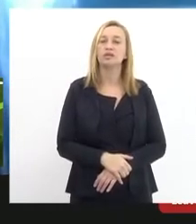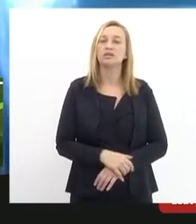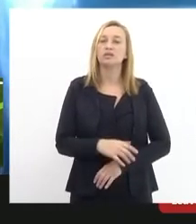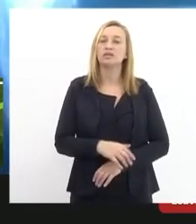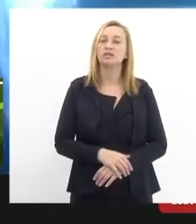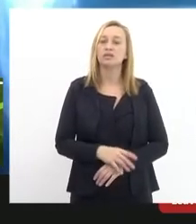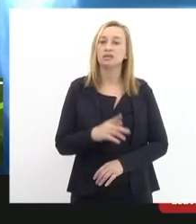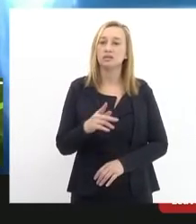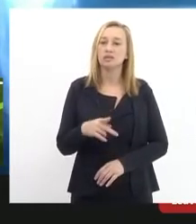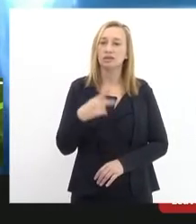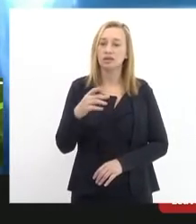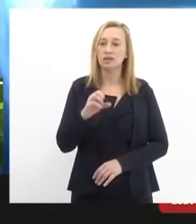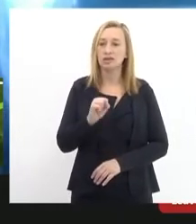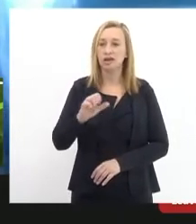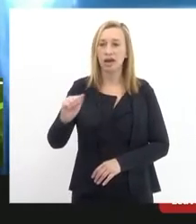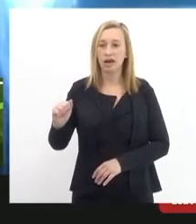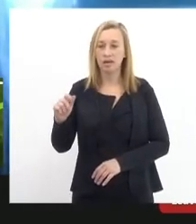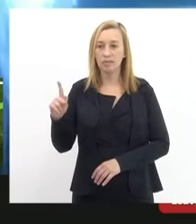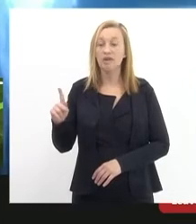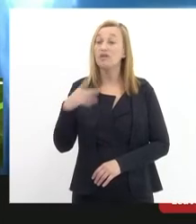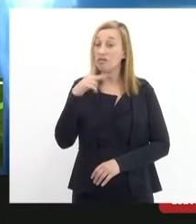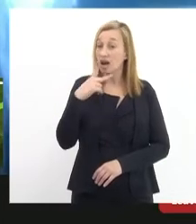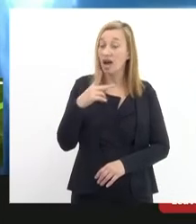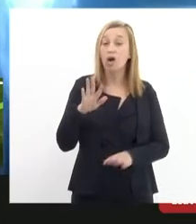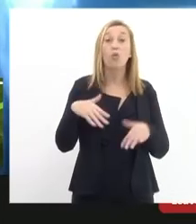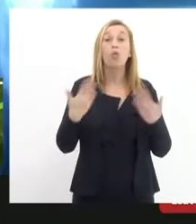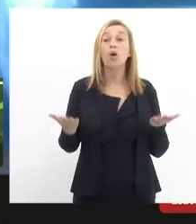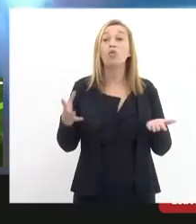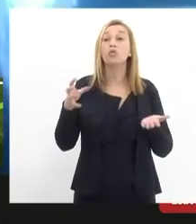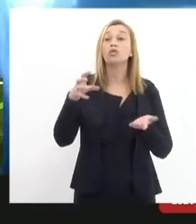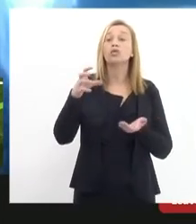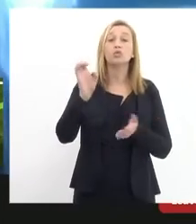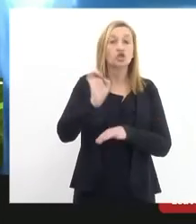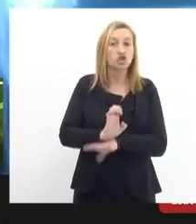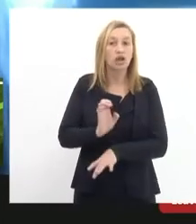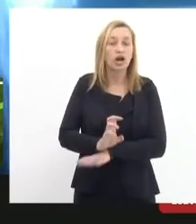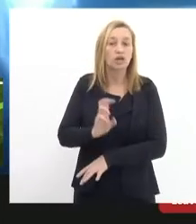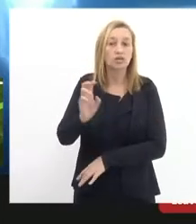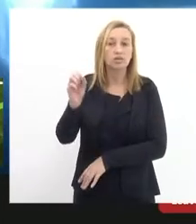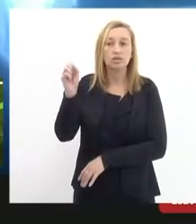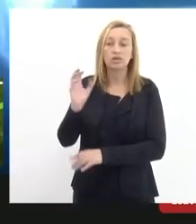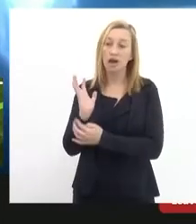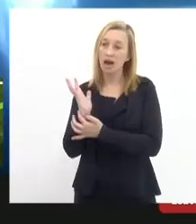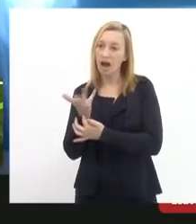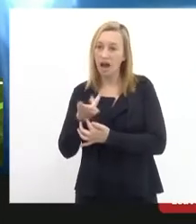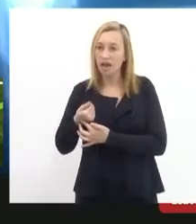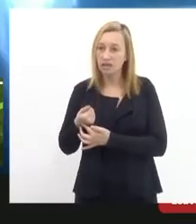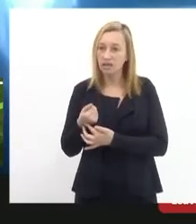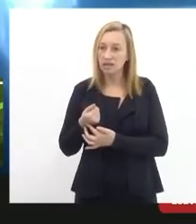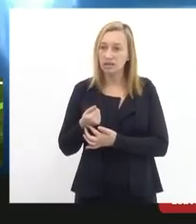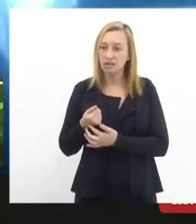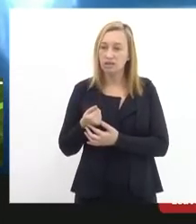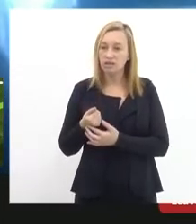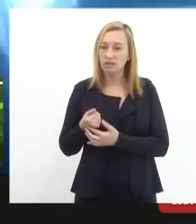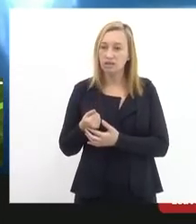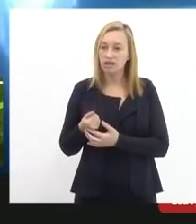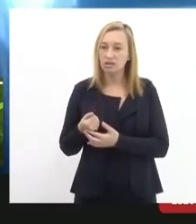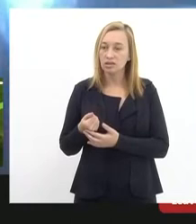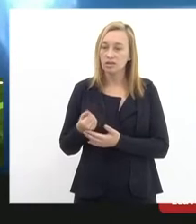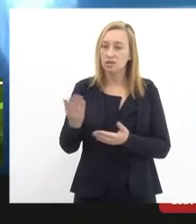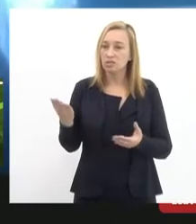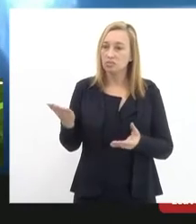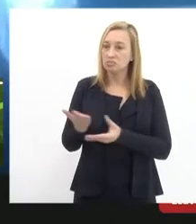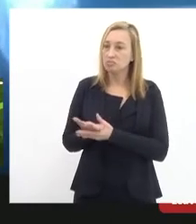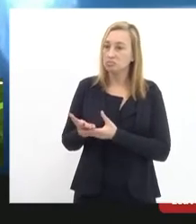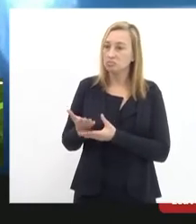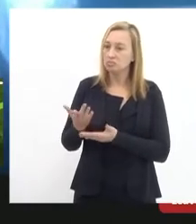o Felipe dizia muito bem qual é o estado da arte a sentença não é cumprida e como é que fica o